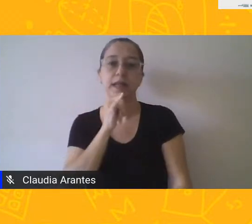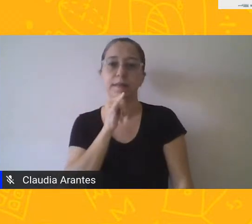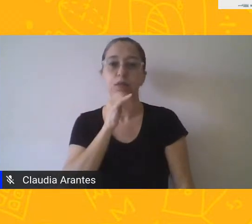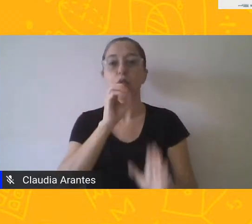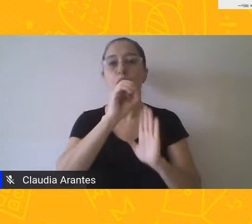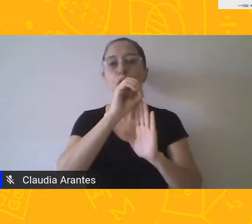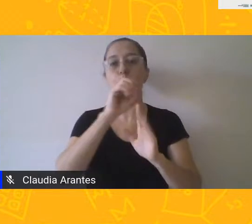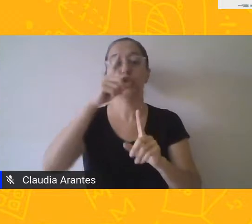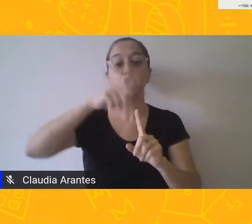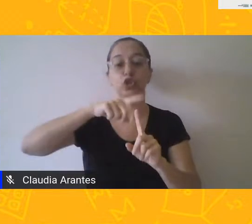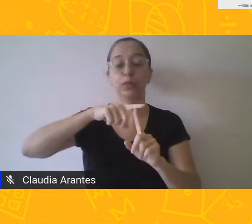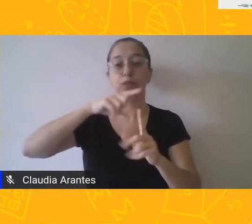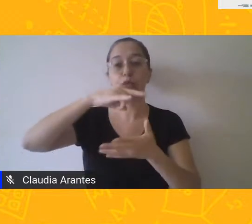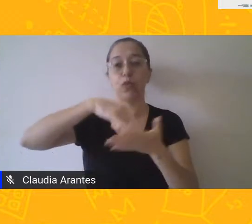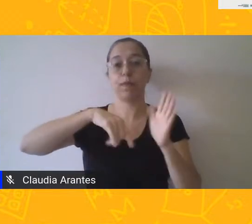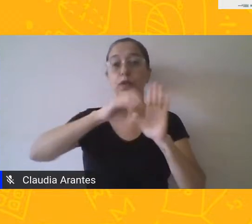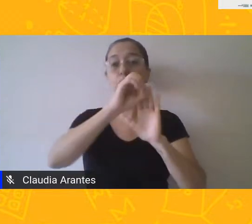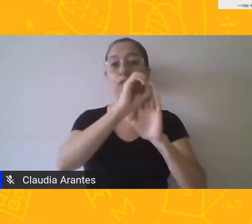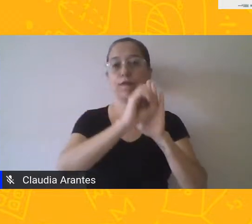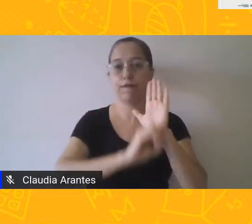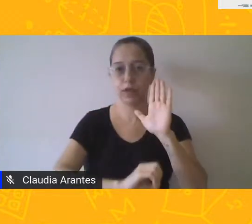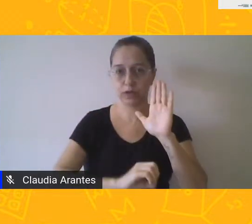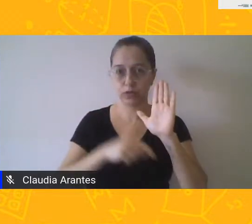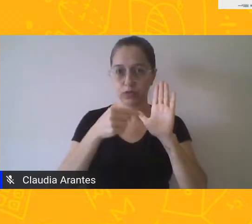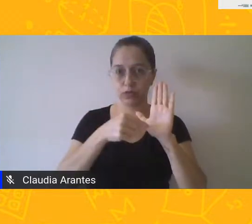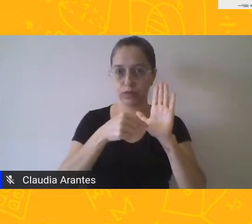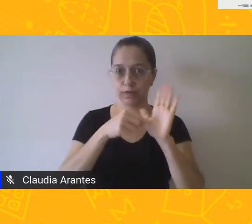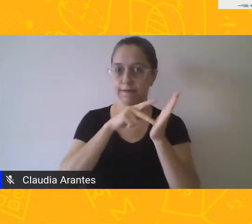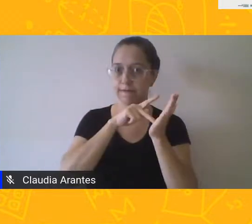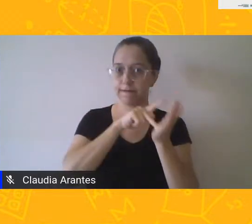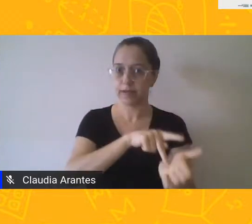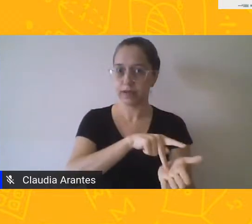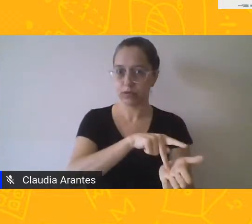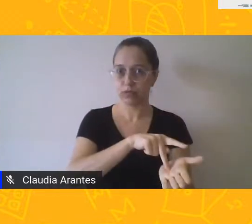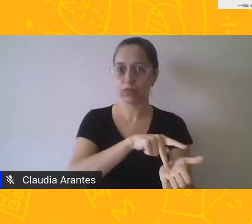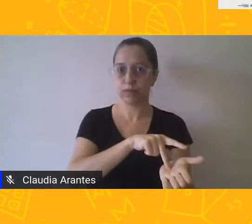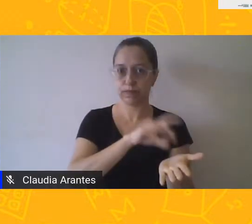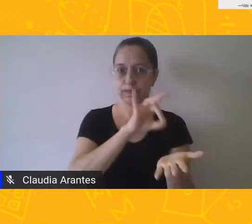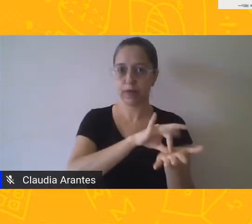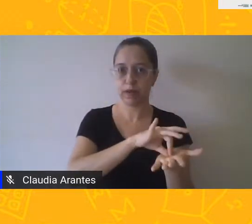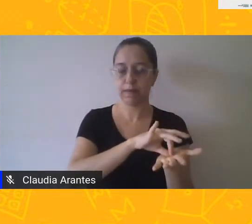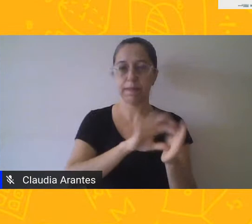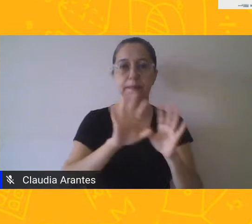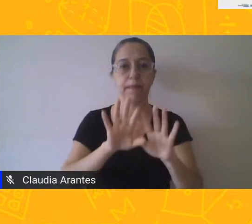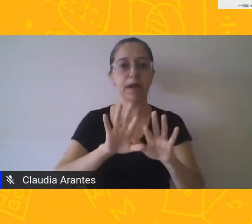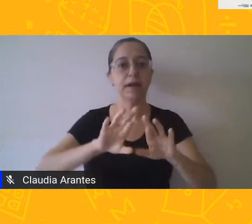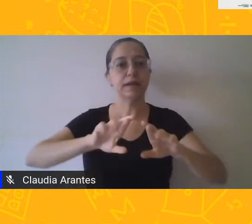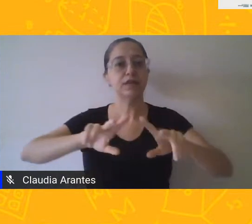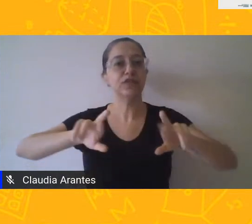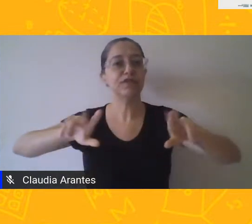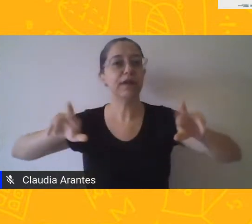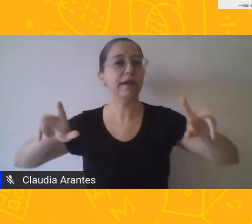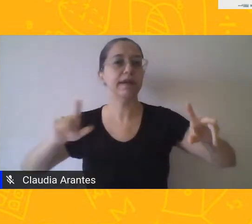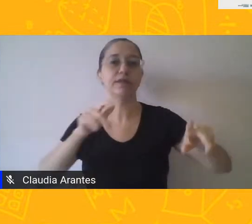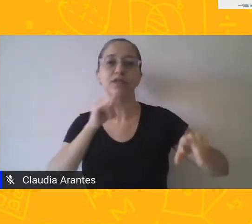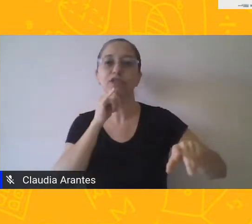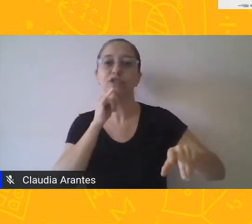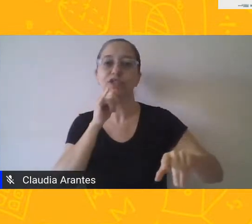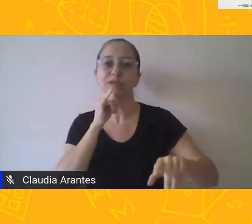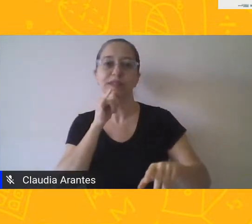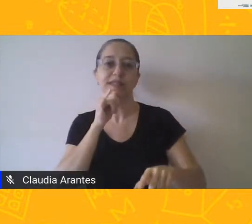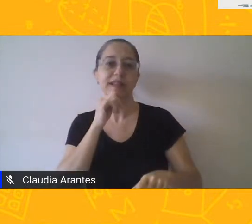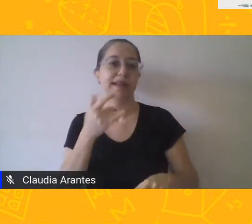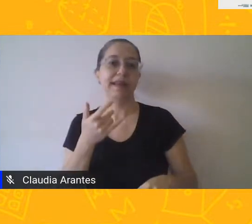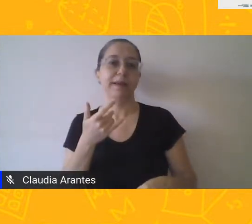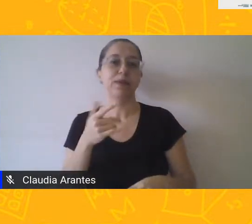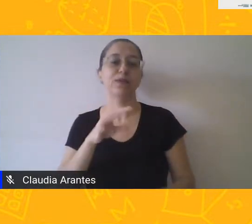Um ofício é fixo, mas outros mudam. Por exemplo, telegrama não existe